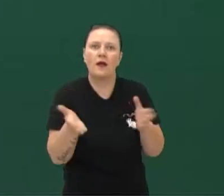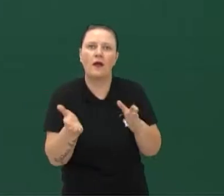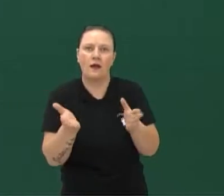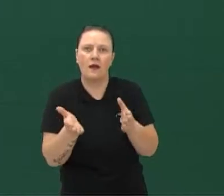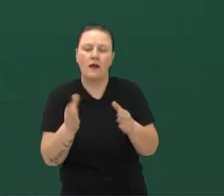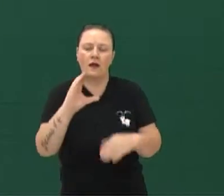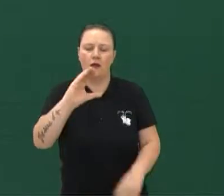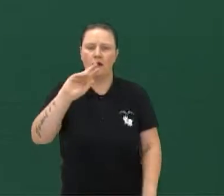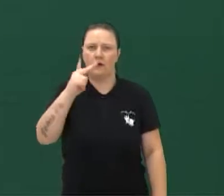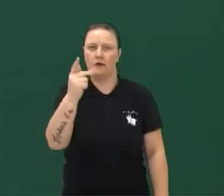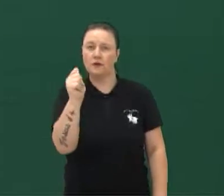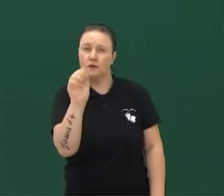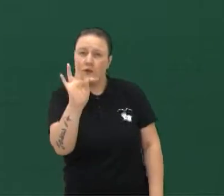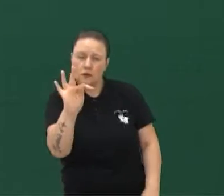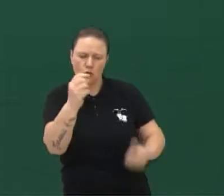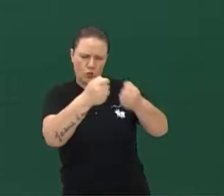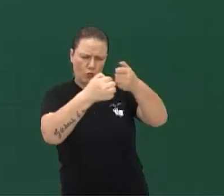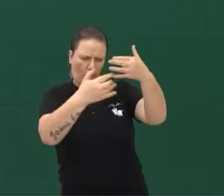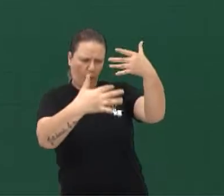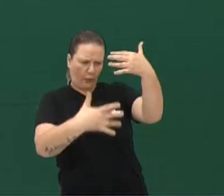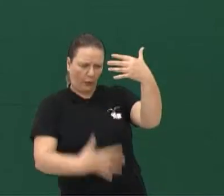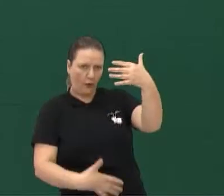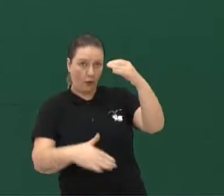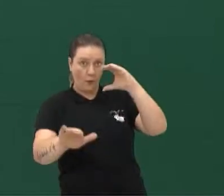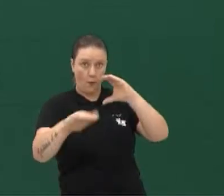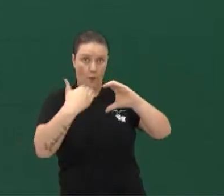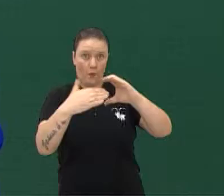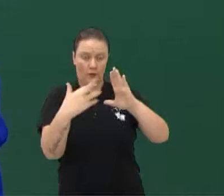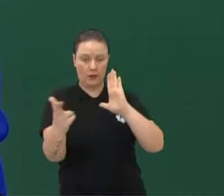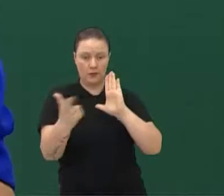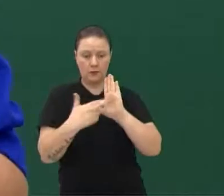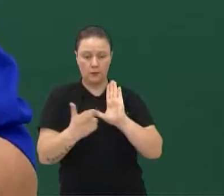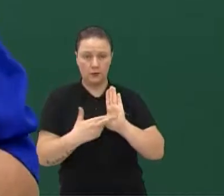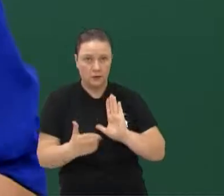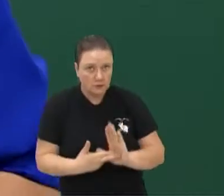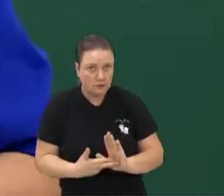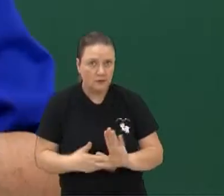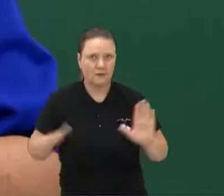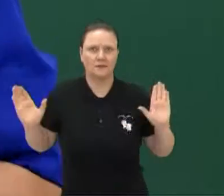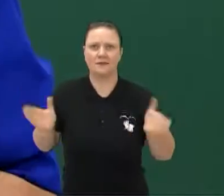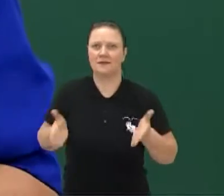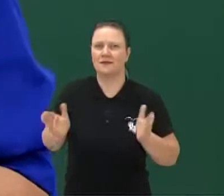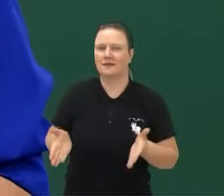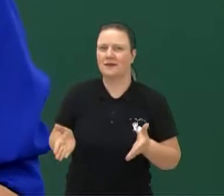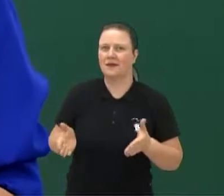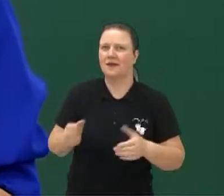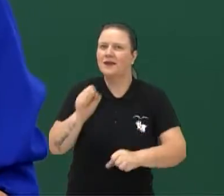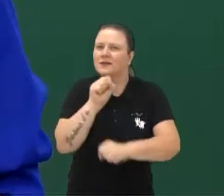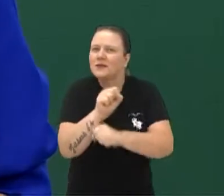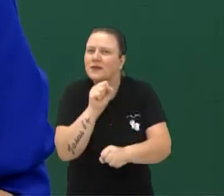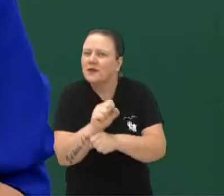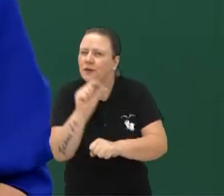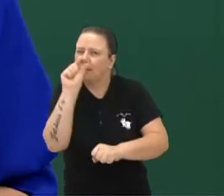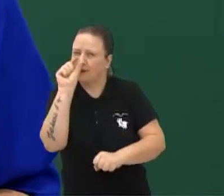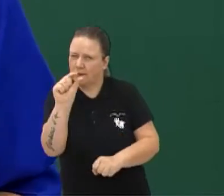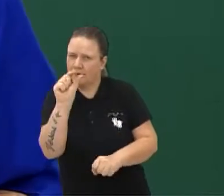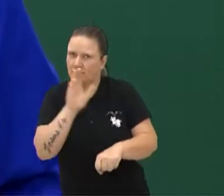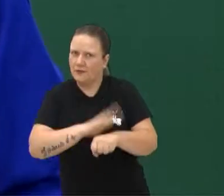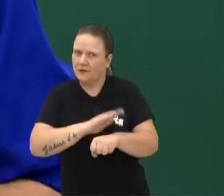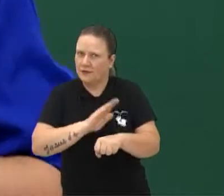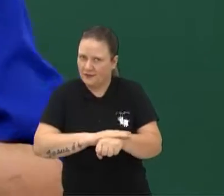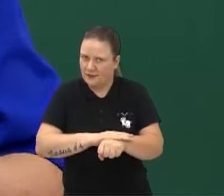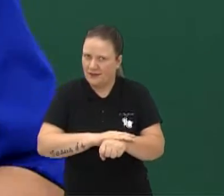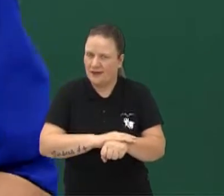no nosso chat e mande a sua resposta. Tá? Vamos esperar, dar um tempinho, né? O tempo está